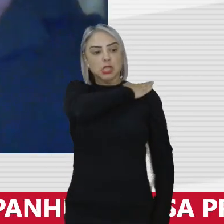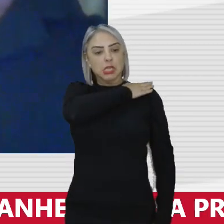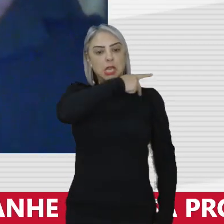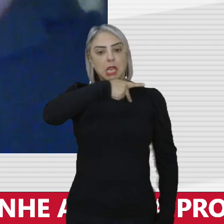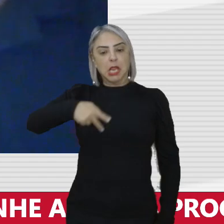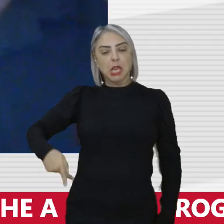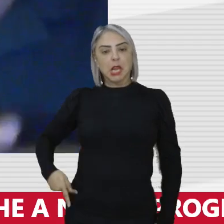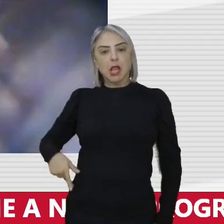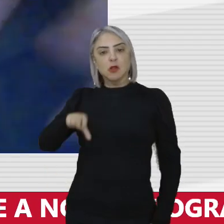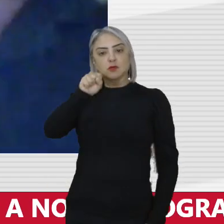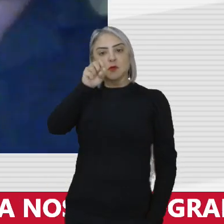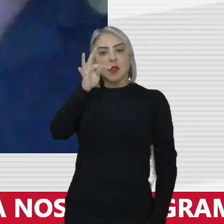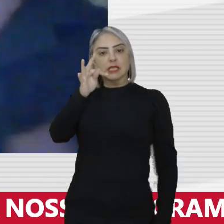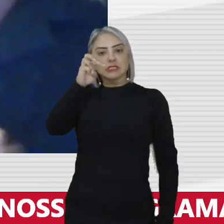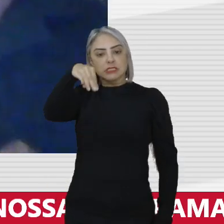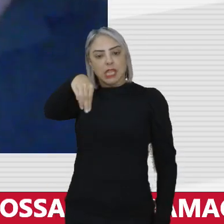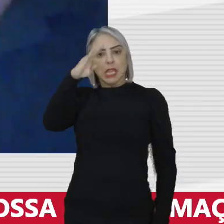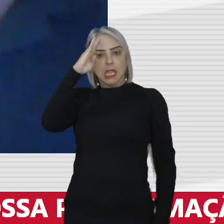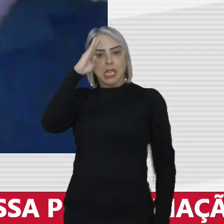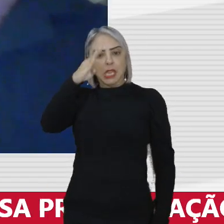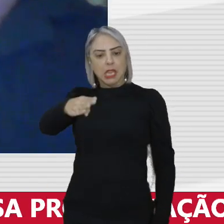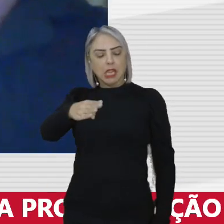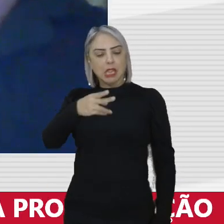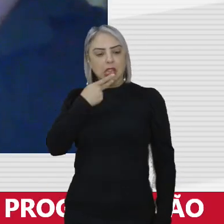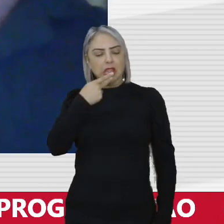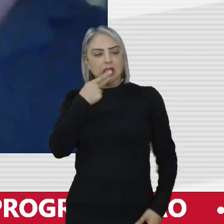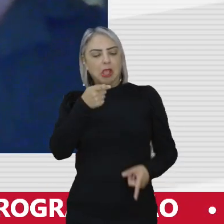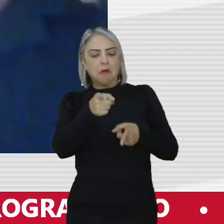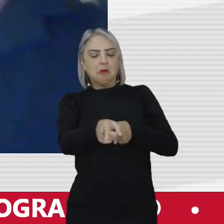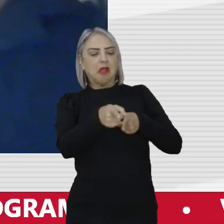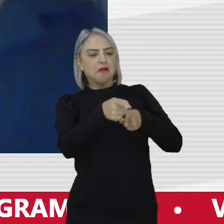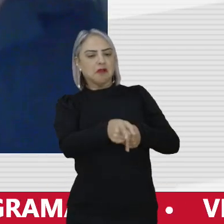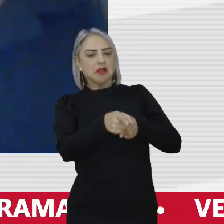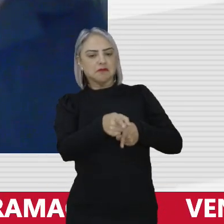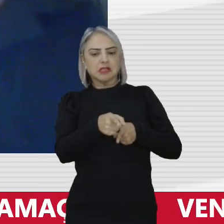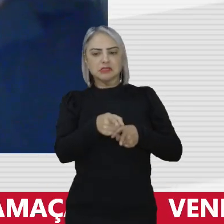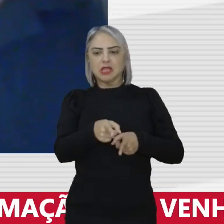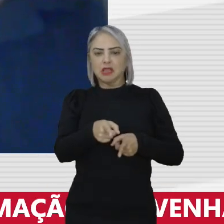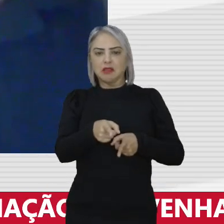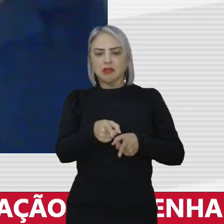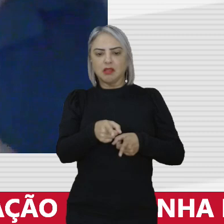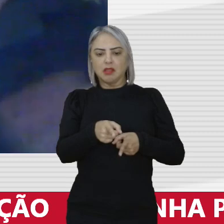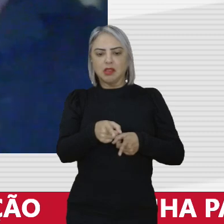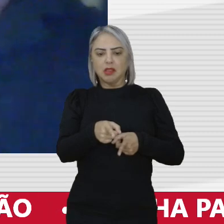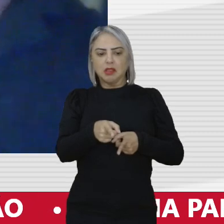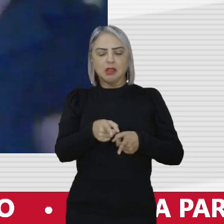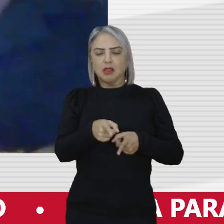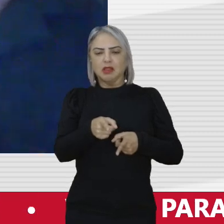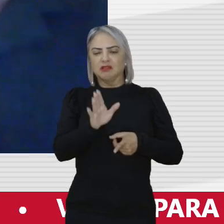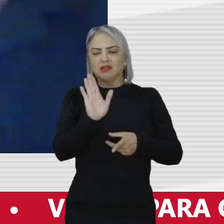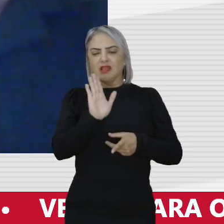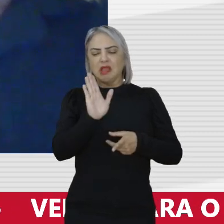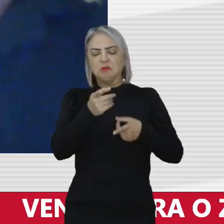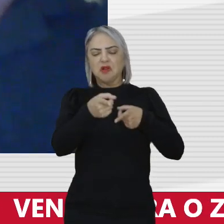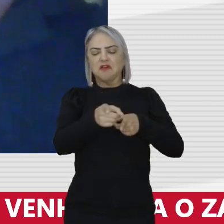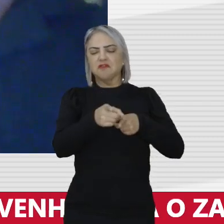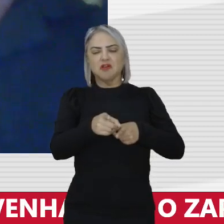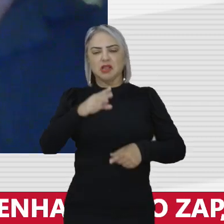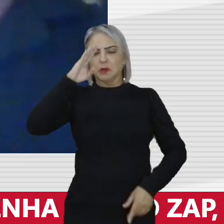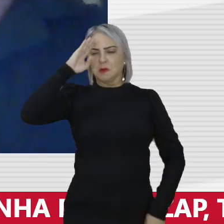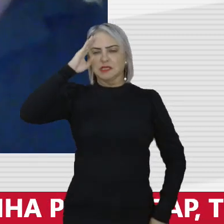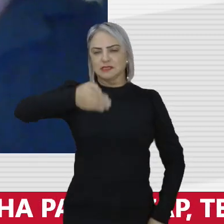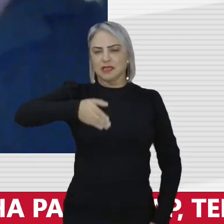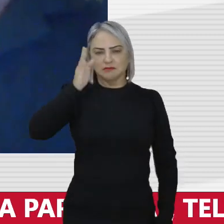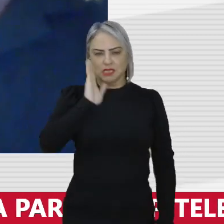STM, dizendo que essa divulgação é uma provocação. divulguei uma nota dizendo que não se está provocando o Exército